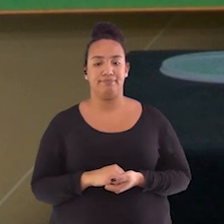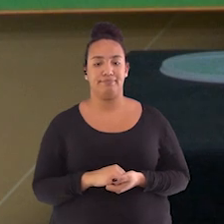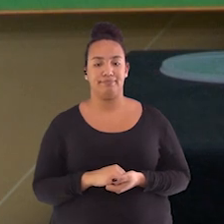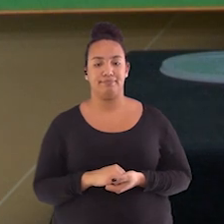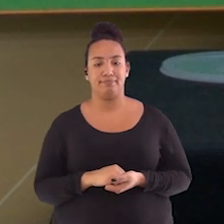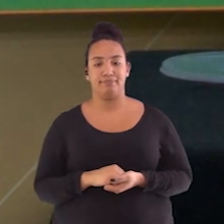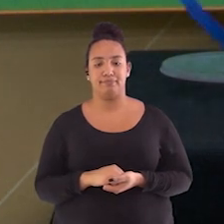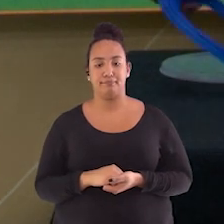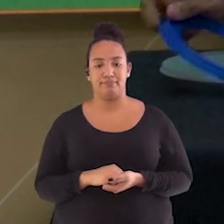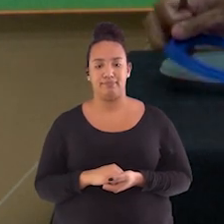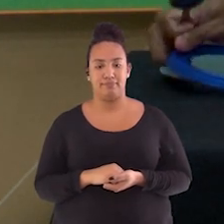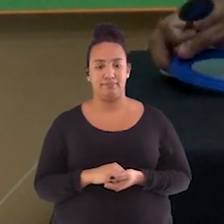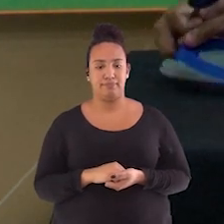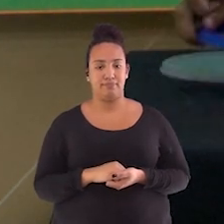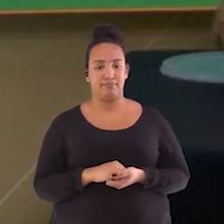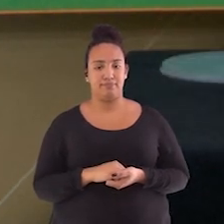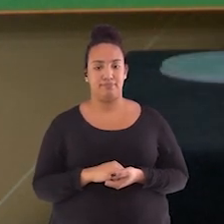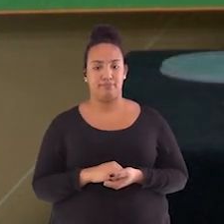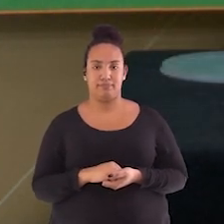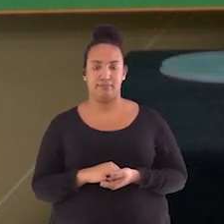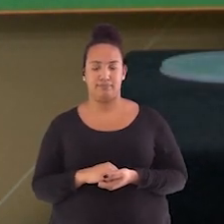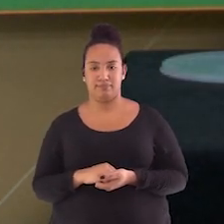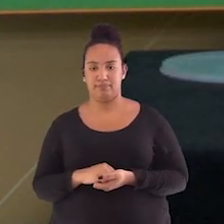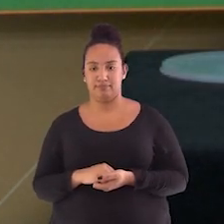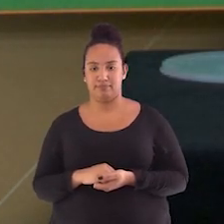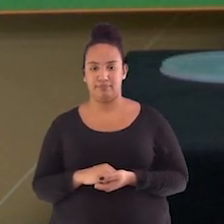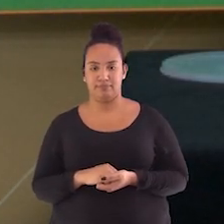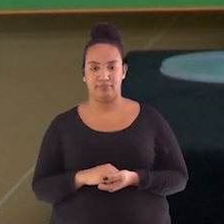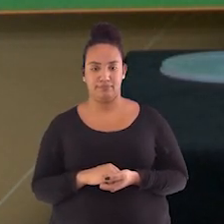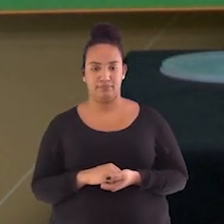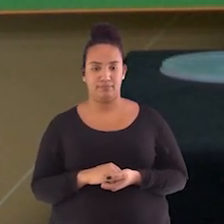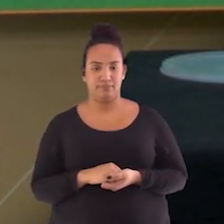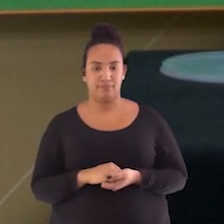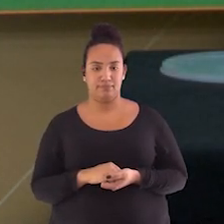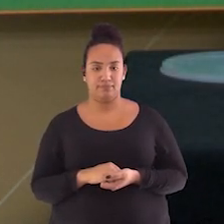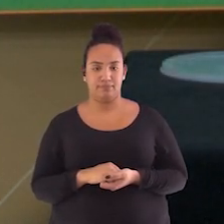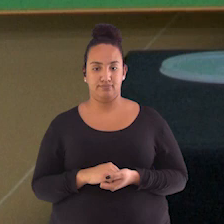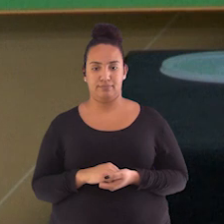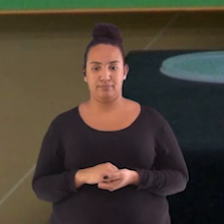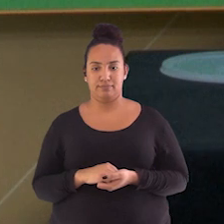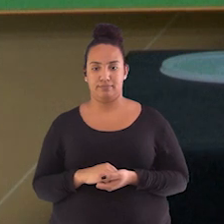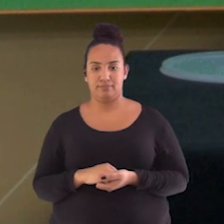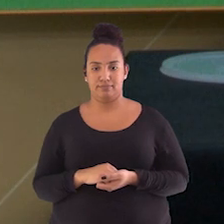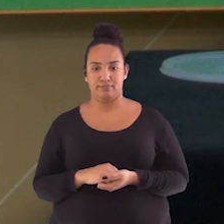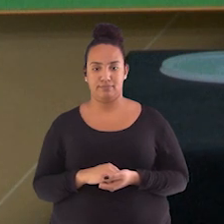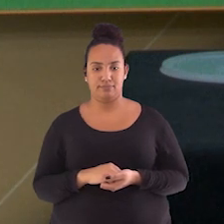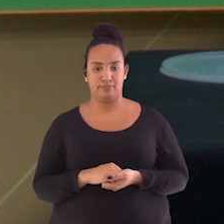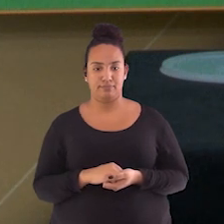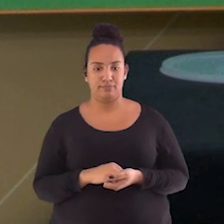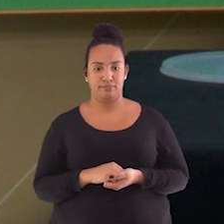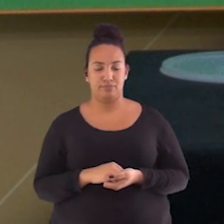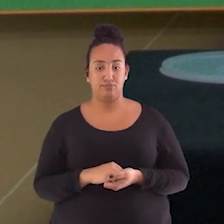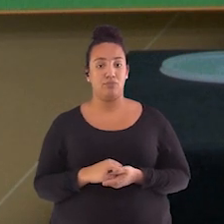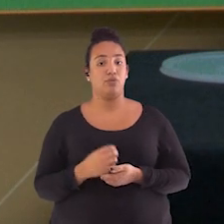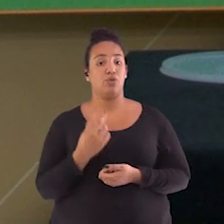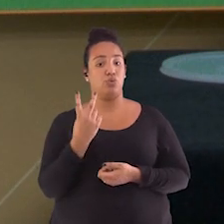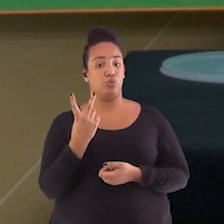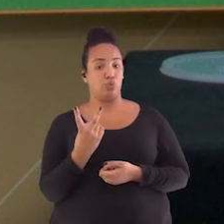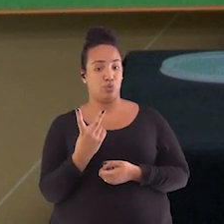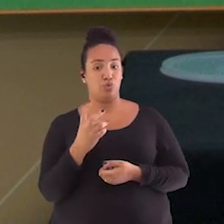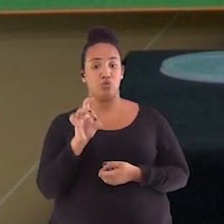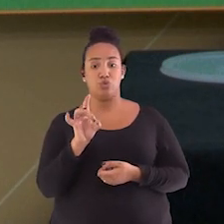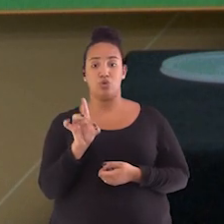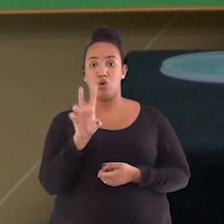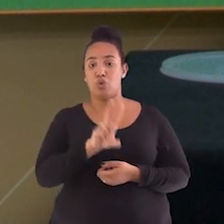e vou estar adicionando, tá? Lembrando que no 2 eu só vou adicionar a terra, não